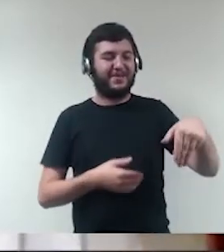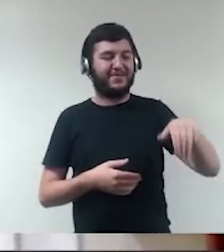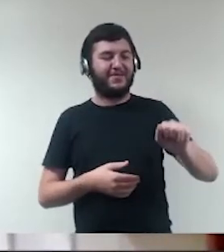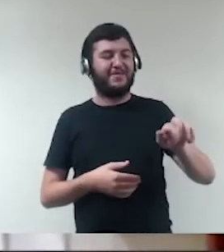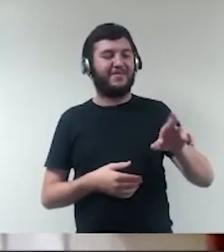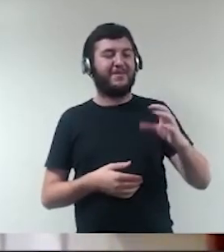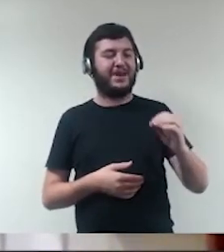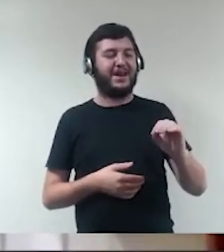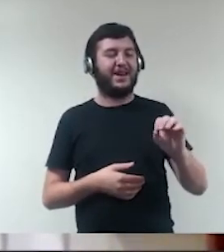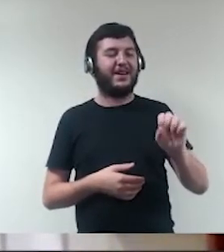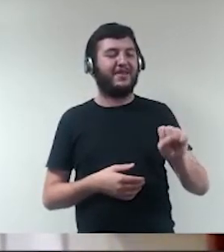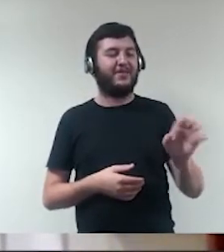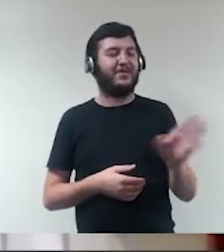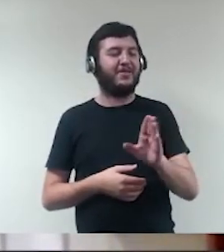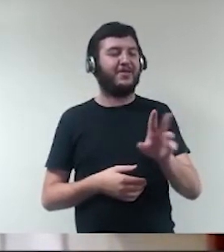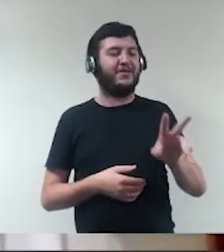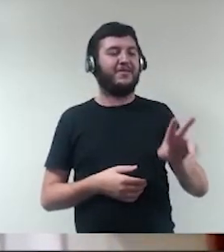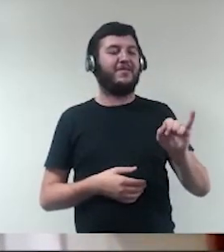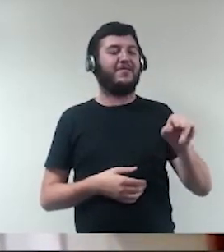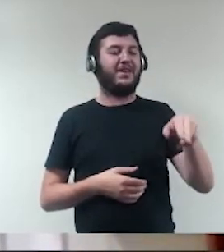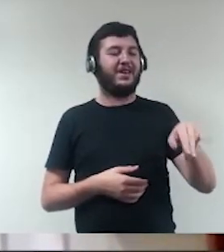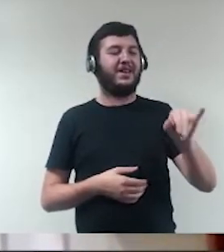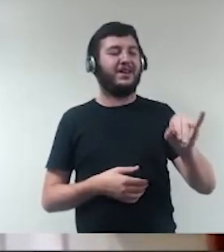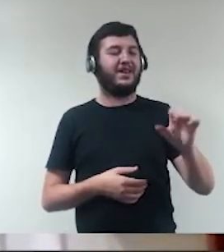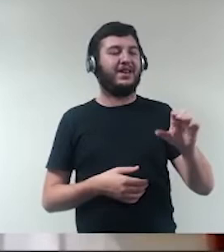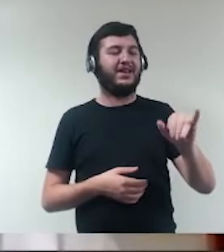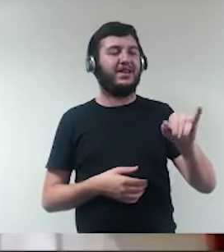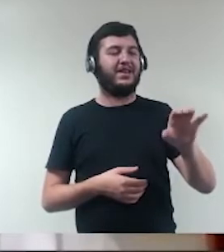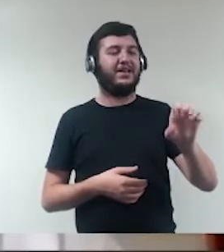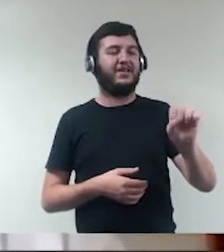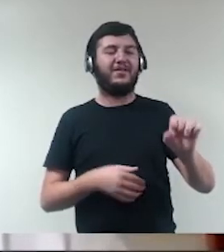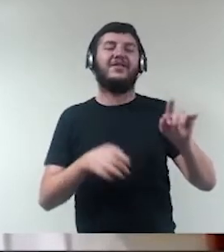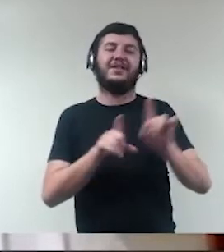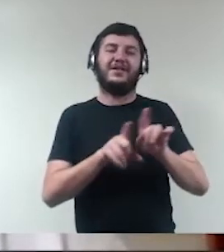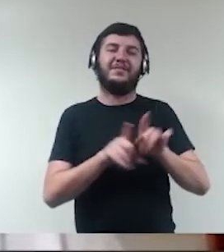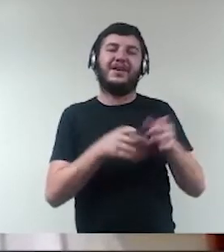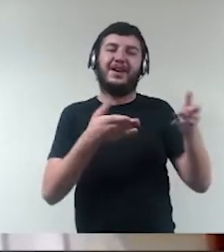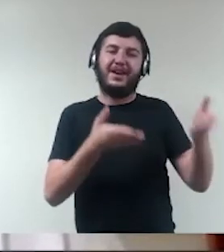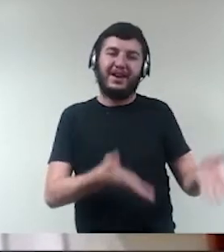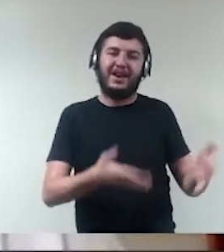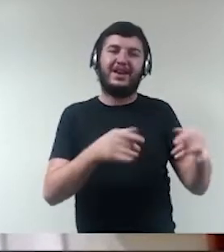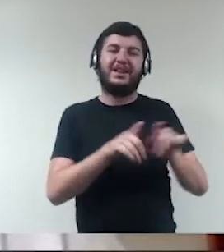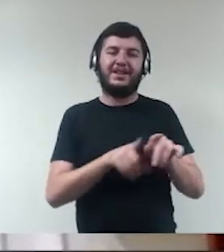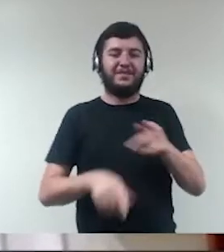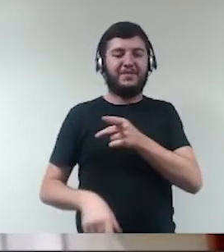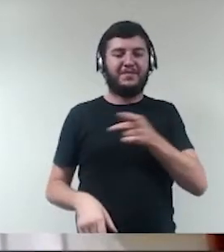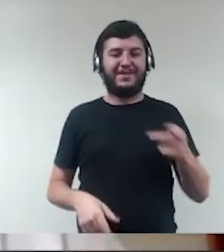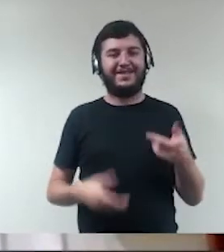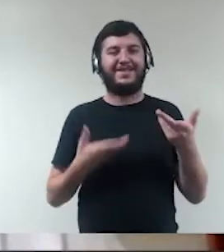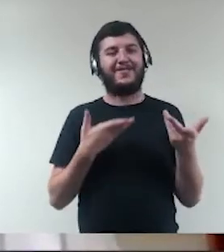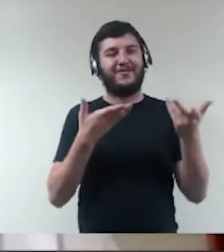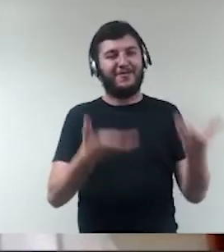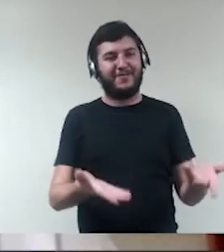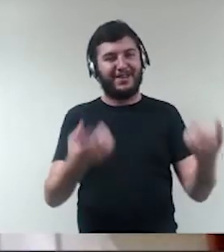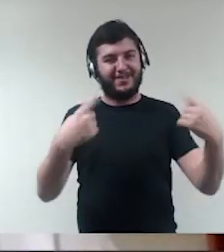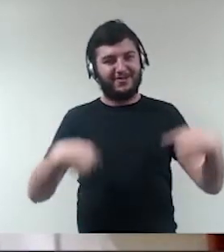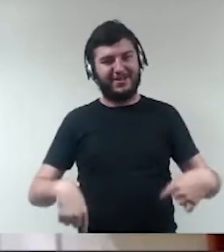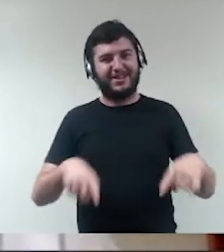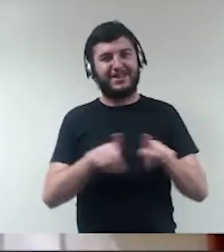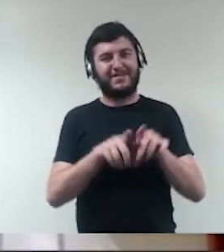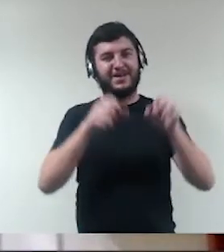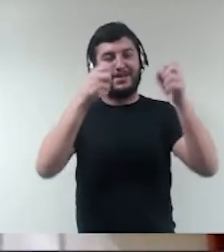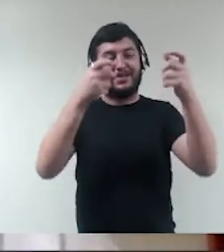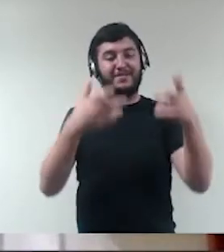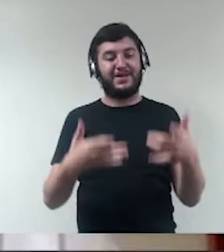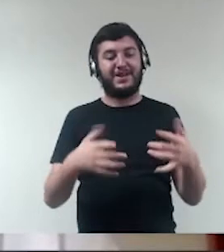que é o nosso ex-presidente, que gentilmente me fez o convite, onde ele brincou dizendo que o maior título